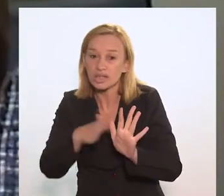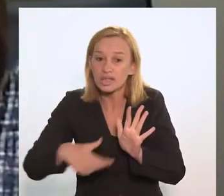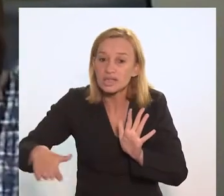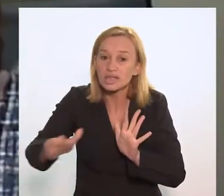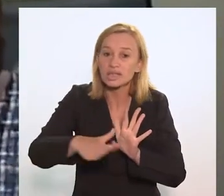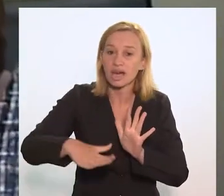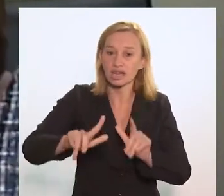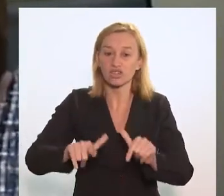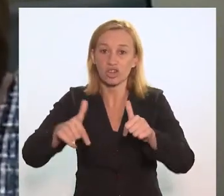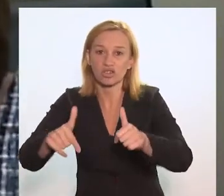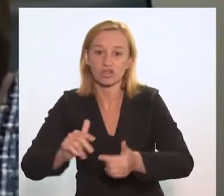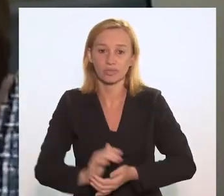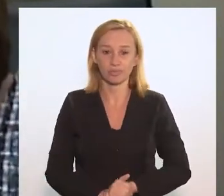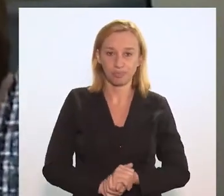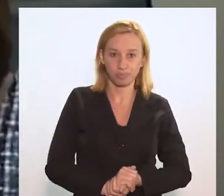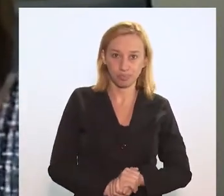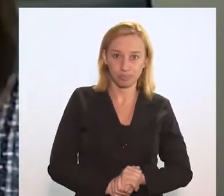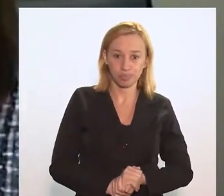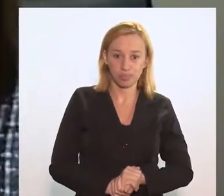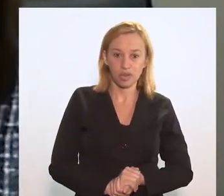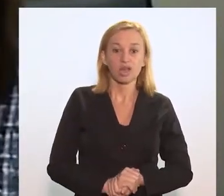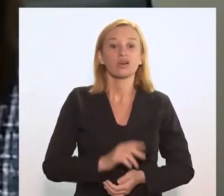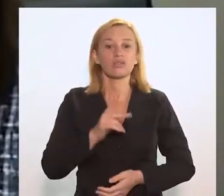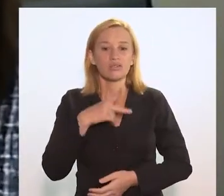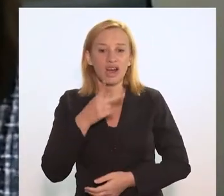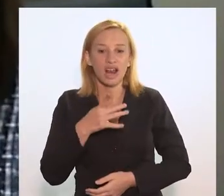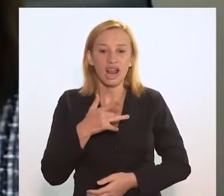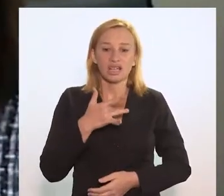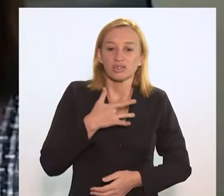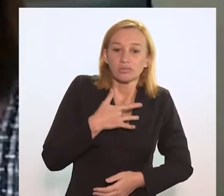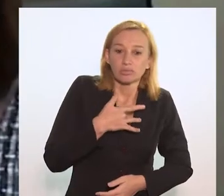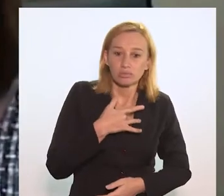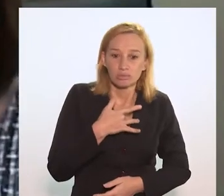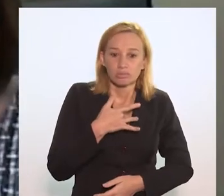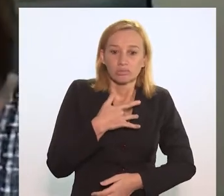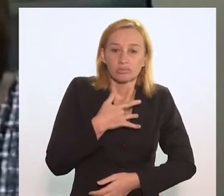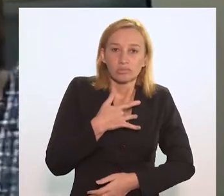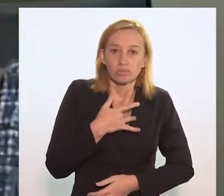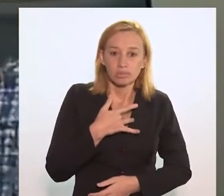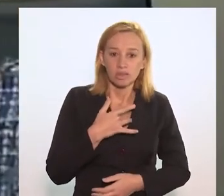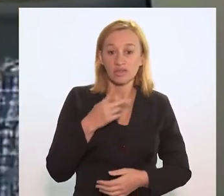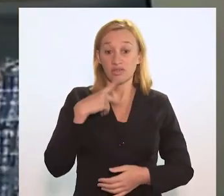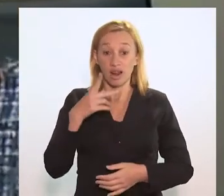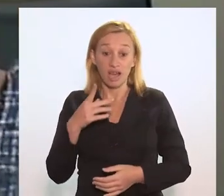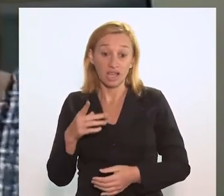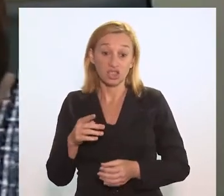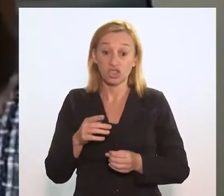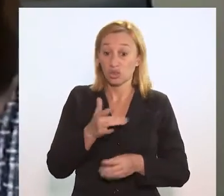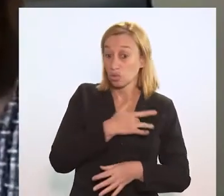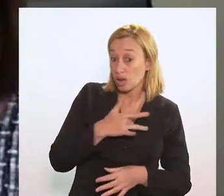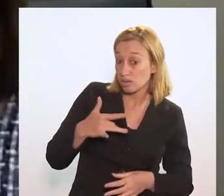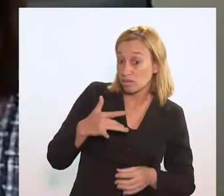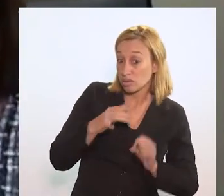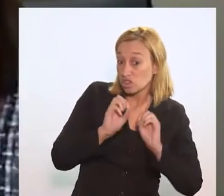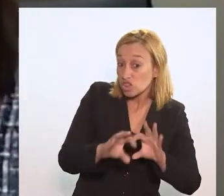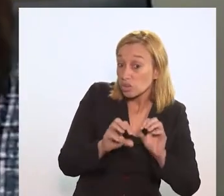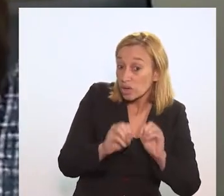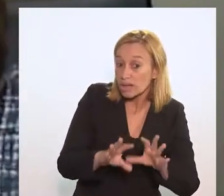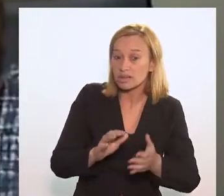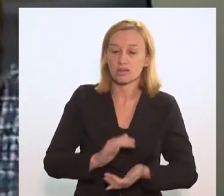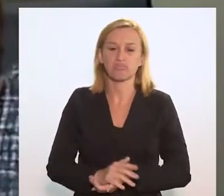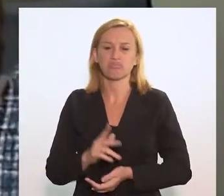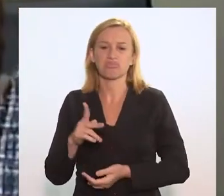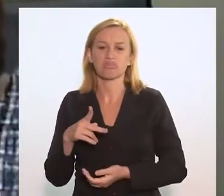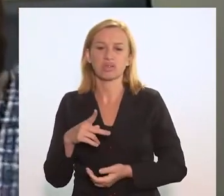áreas de atuação. Então, não dá para falar de tuberculose sem passar pela educação, não dá para falar de